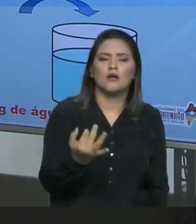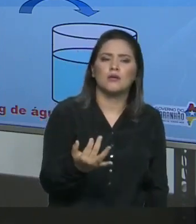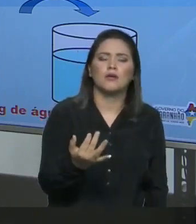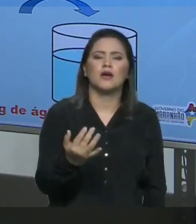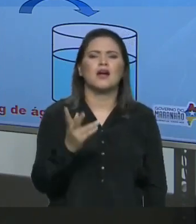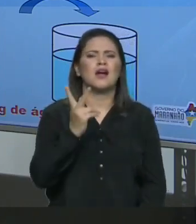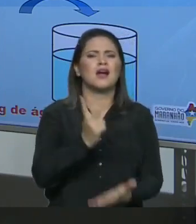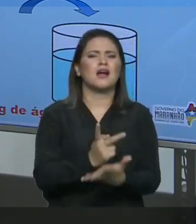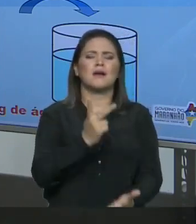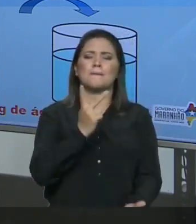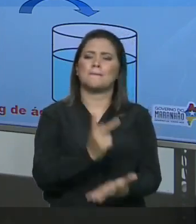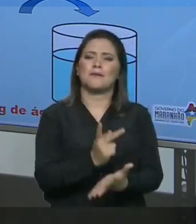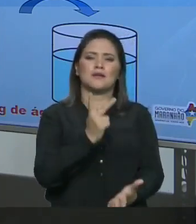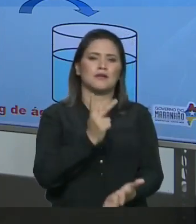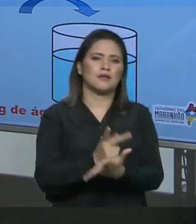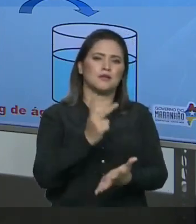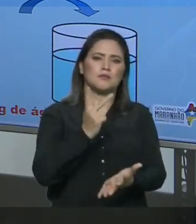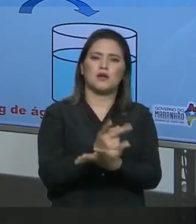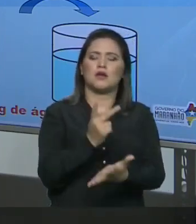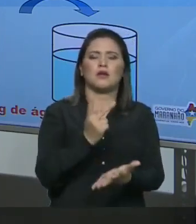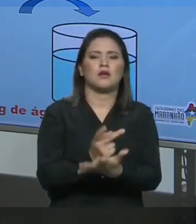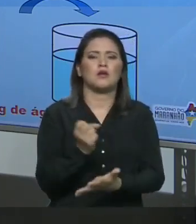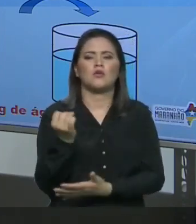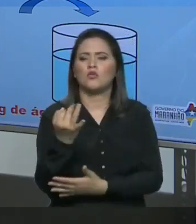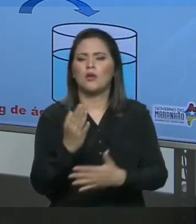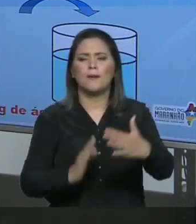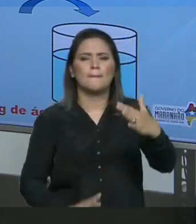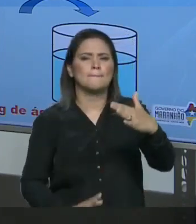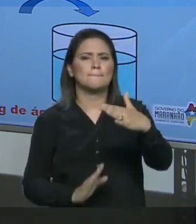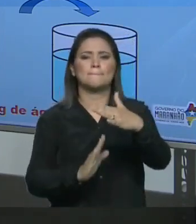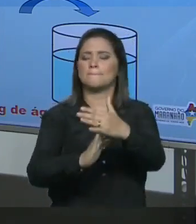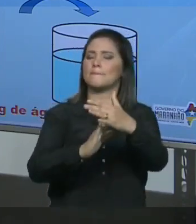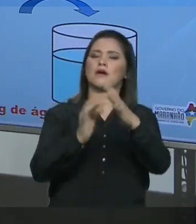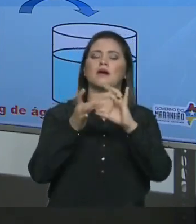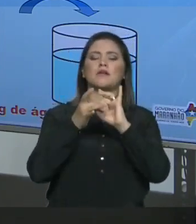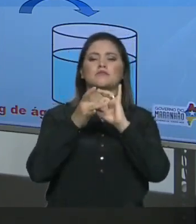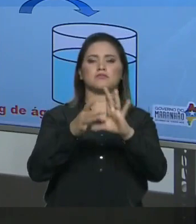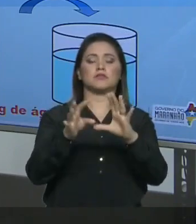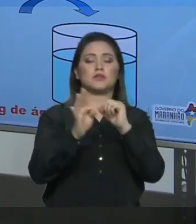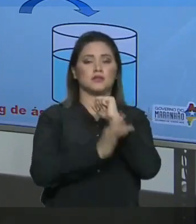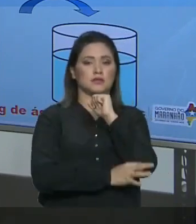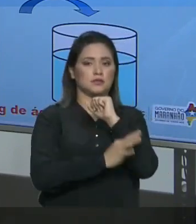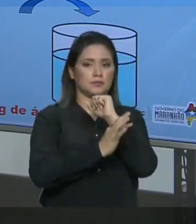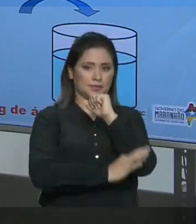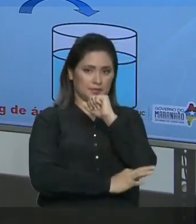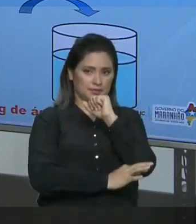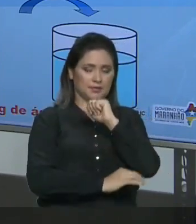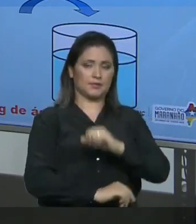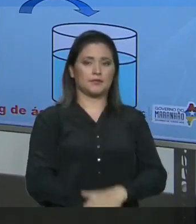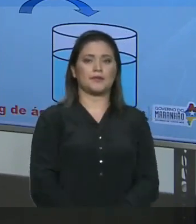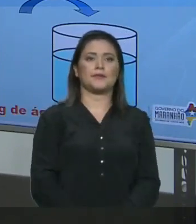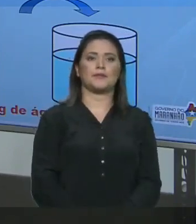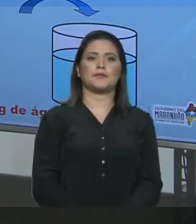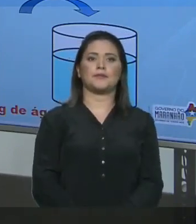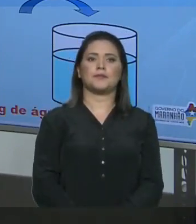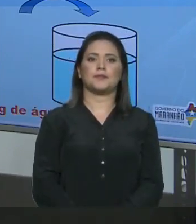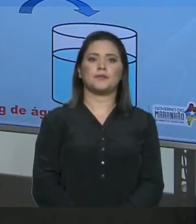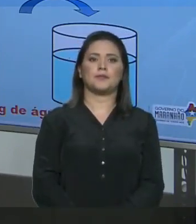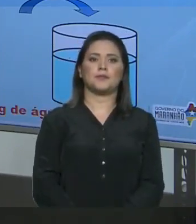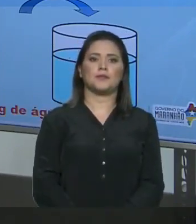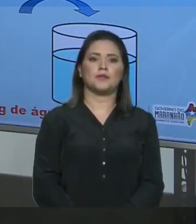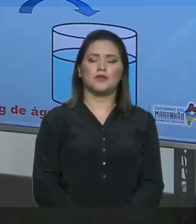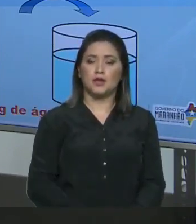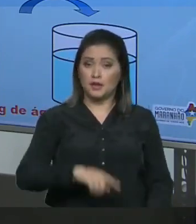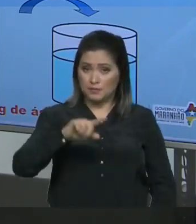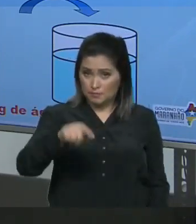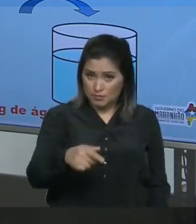A mesma quantidade Da máxima permitida Naquela temperatura Então perceba De que Em mil gramas